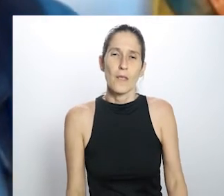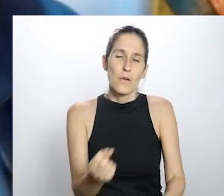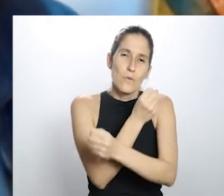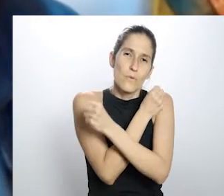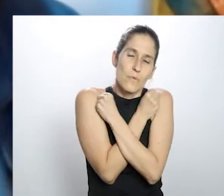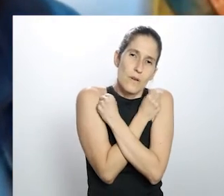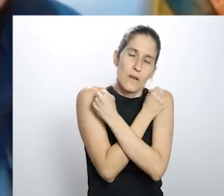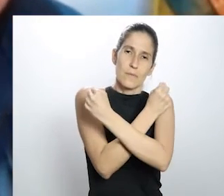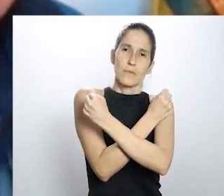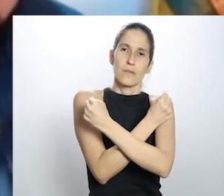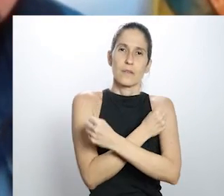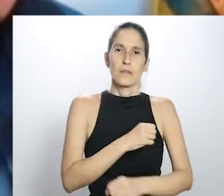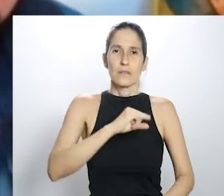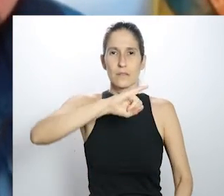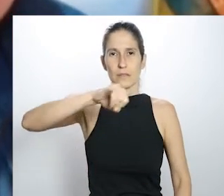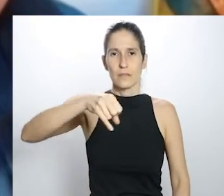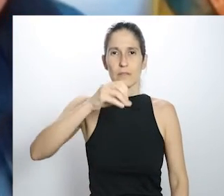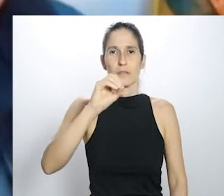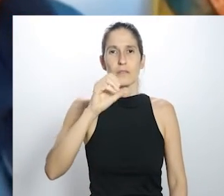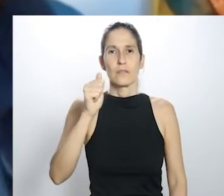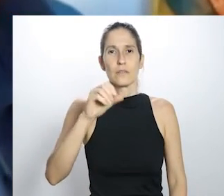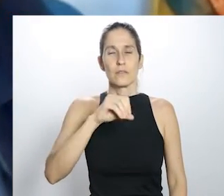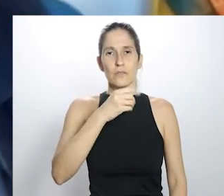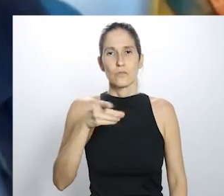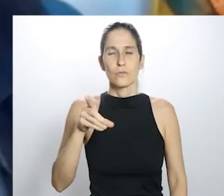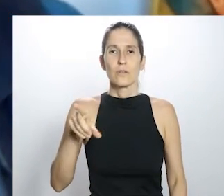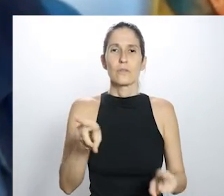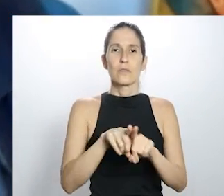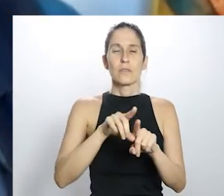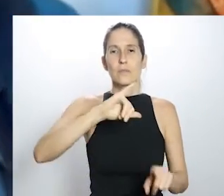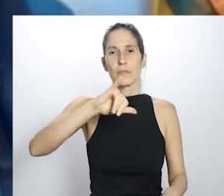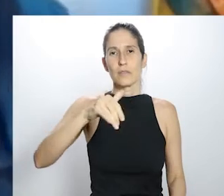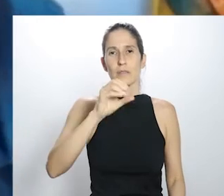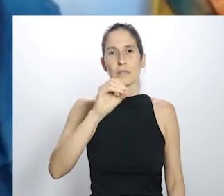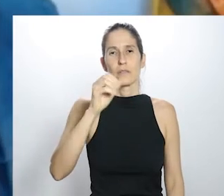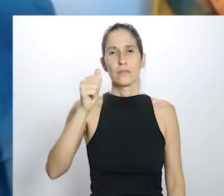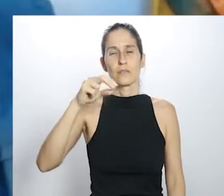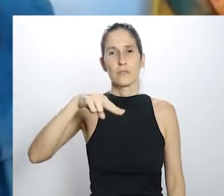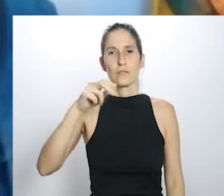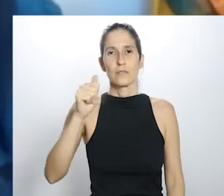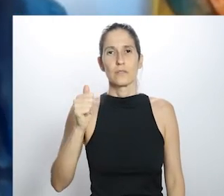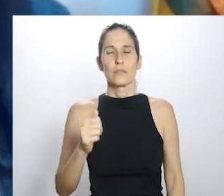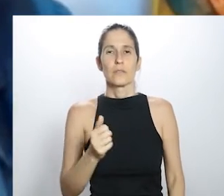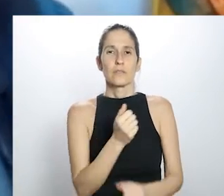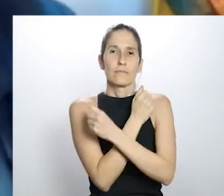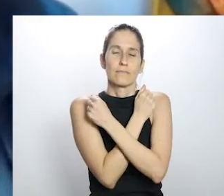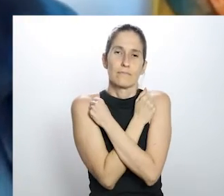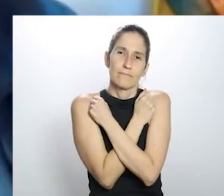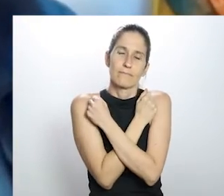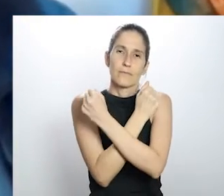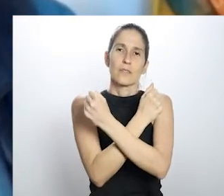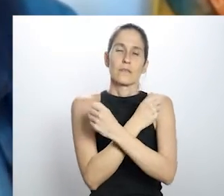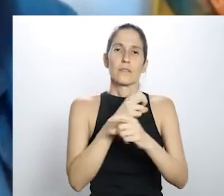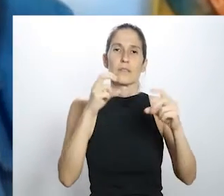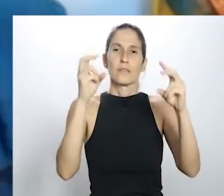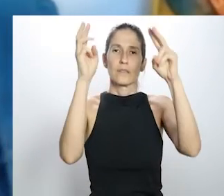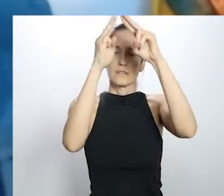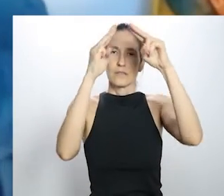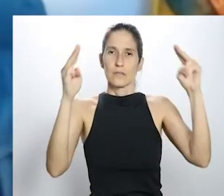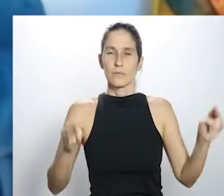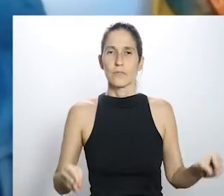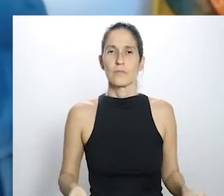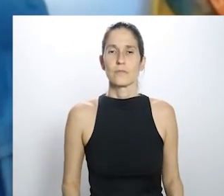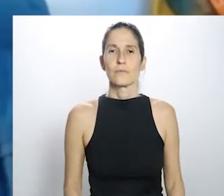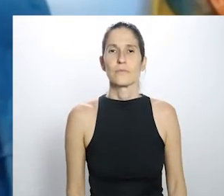Enquanto isso, mando mais um abraço aqui para João Trindade e Joana Dark Ribeiro do Museu de Poço